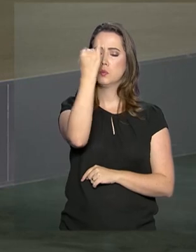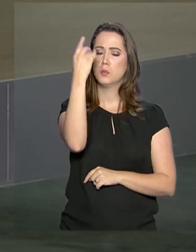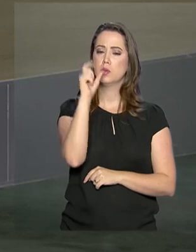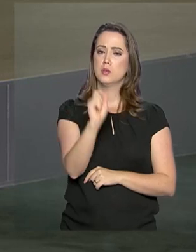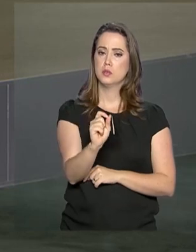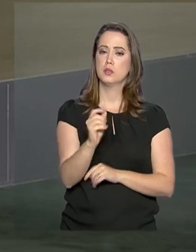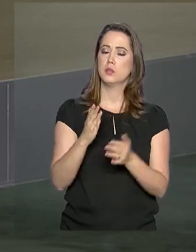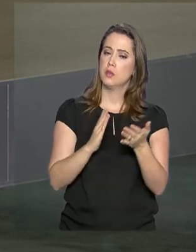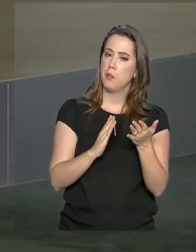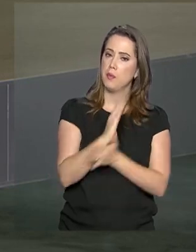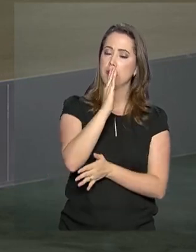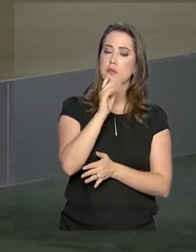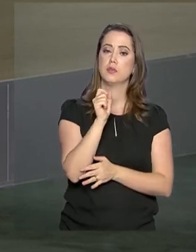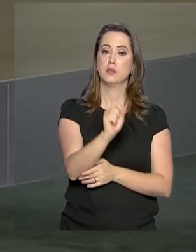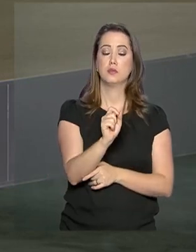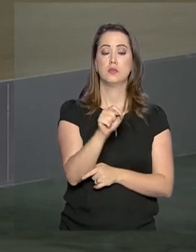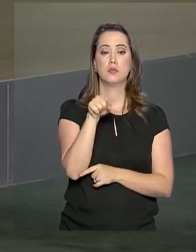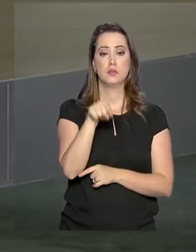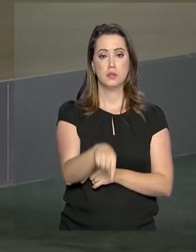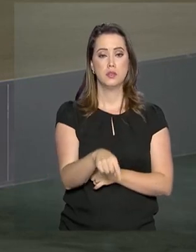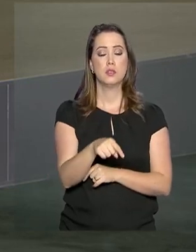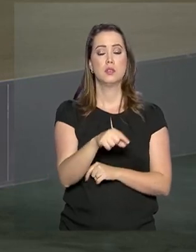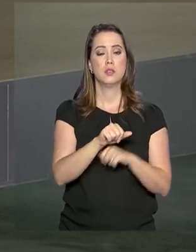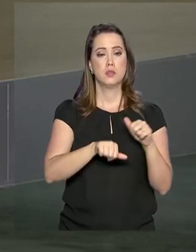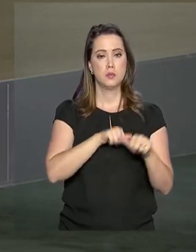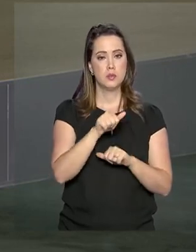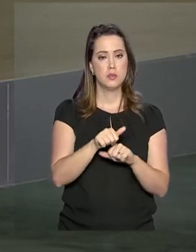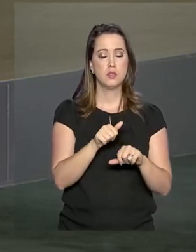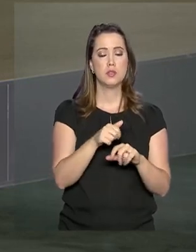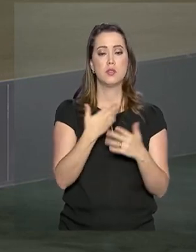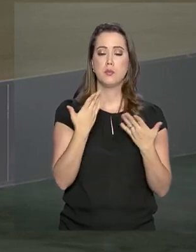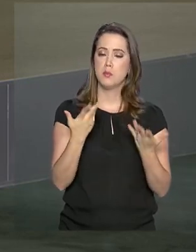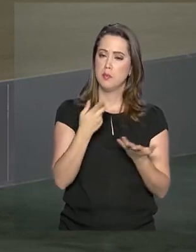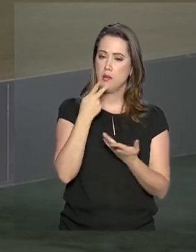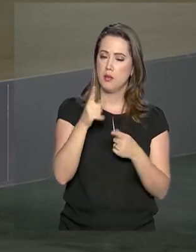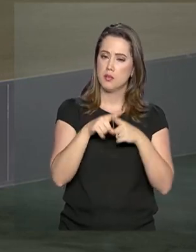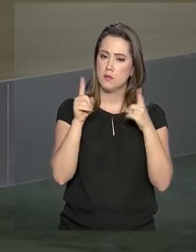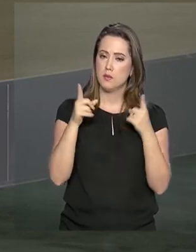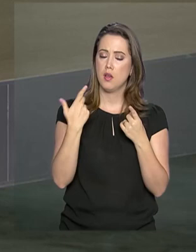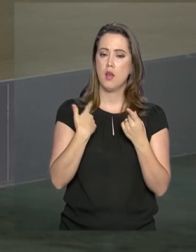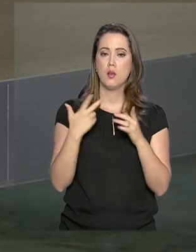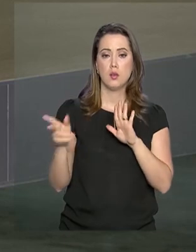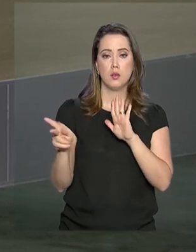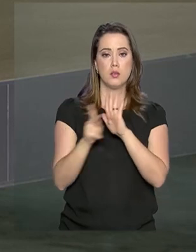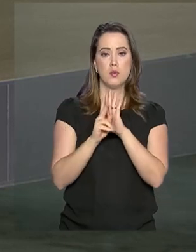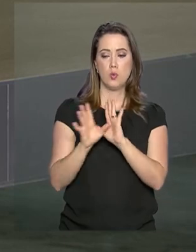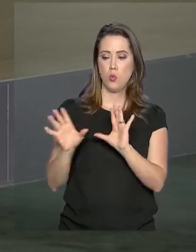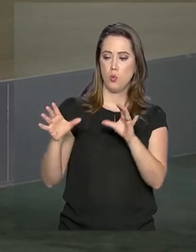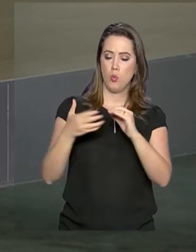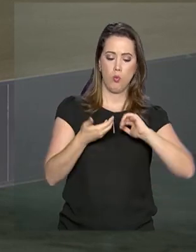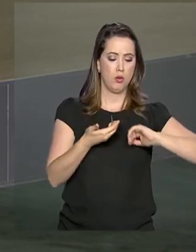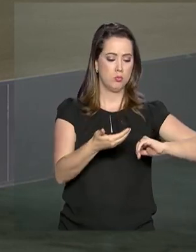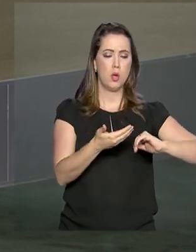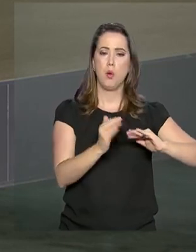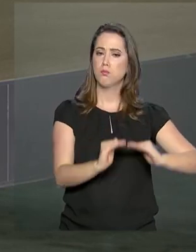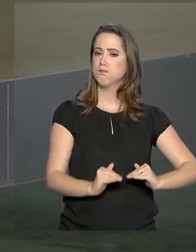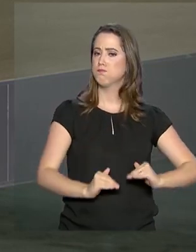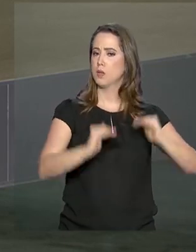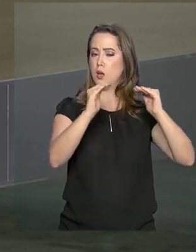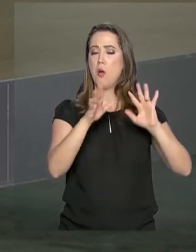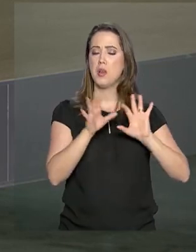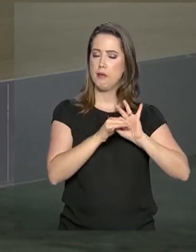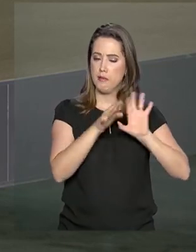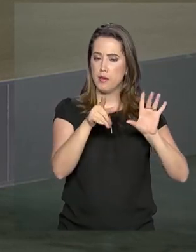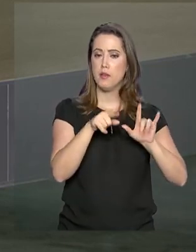importância da aprovação dessa reforma, mas afirmou que o parlamento é soberano para fazer as alterações que